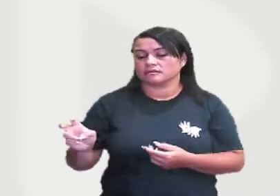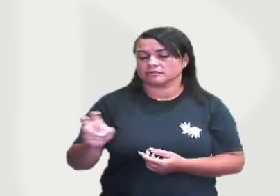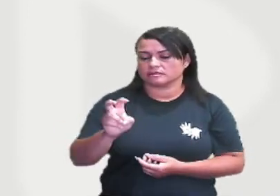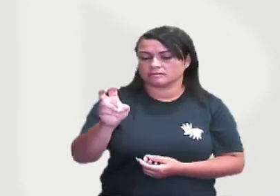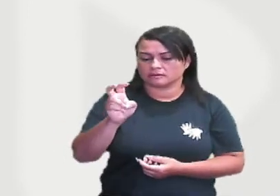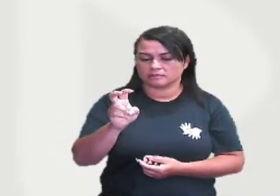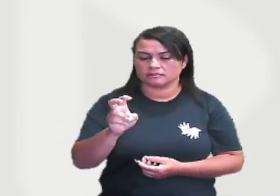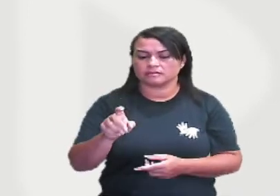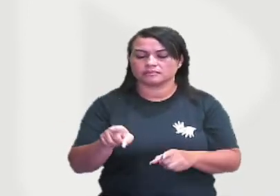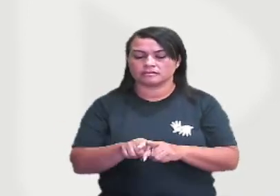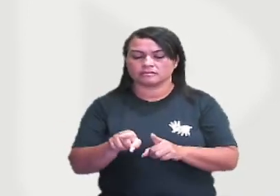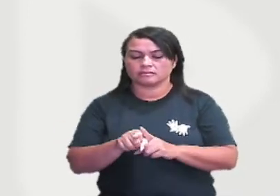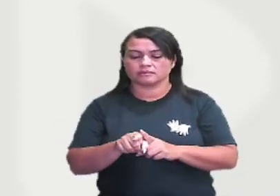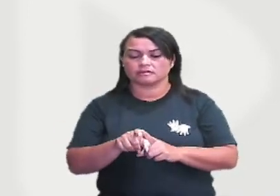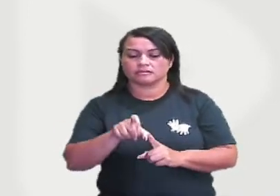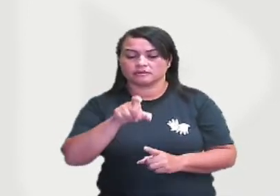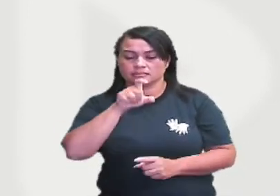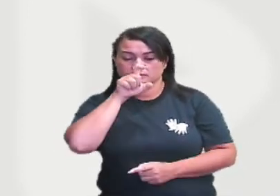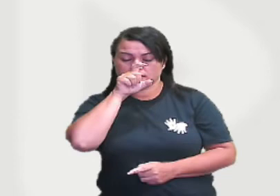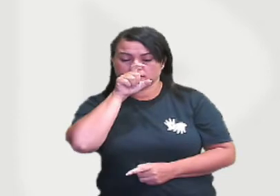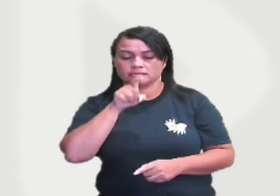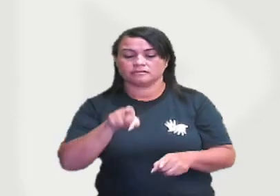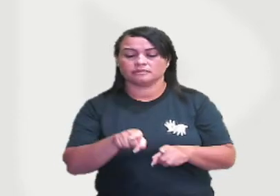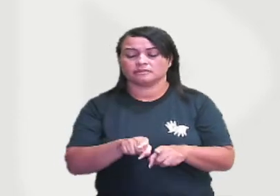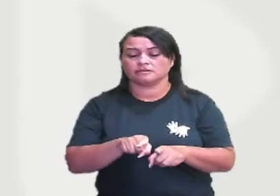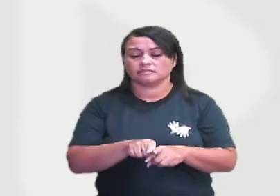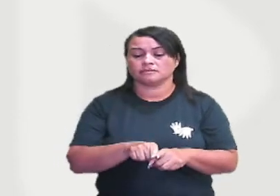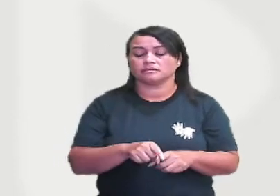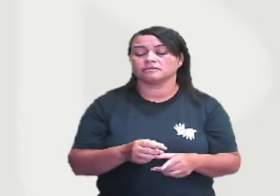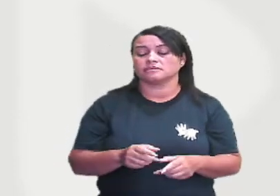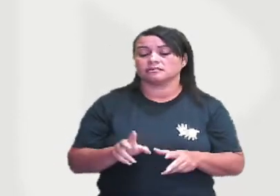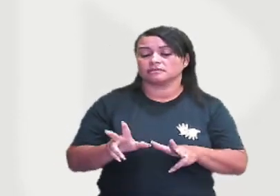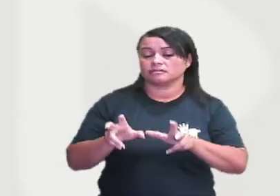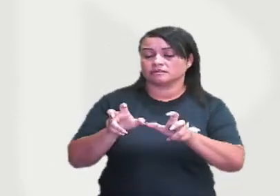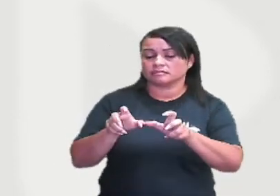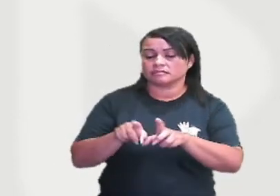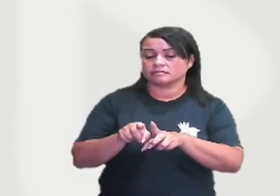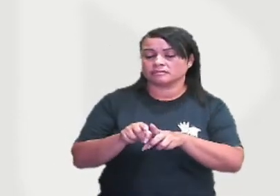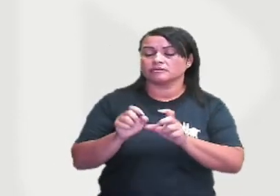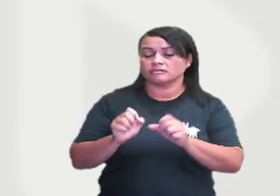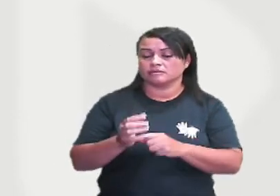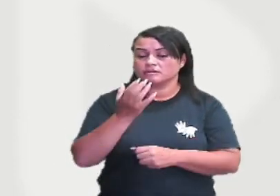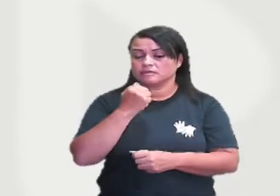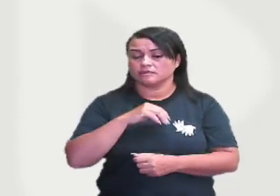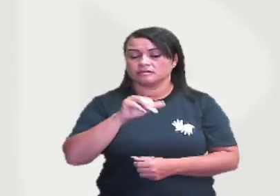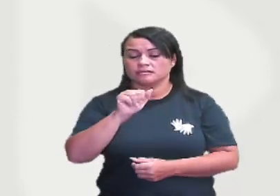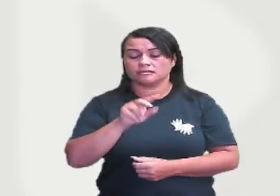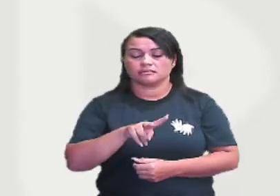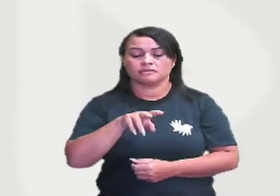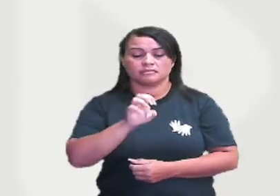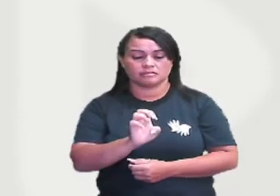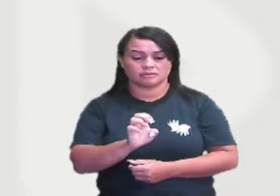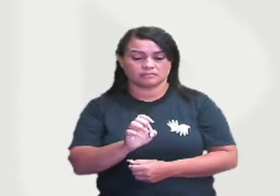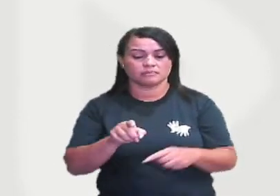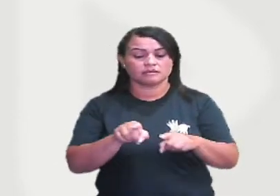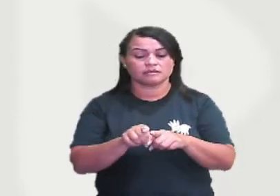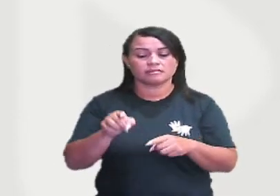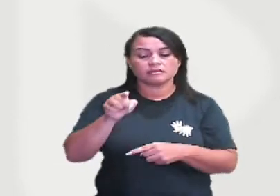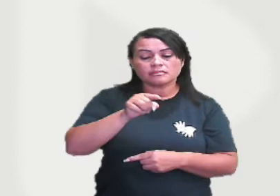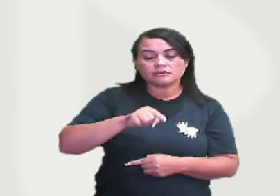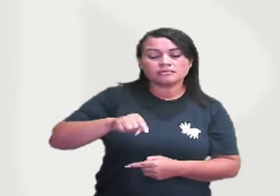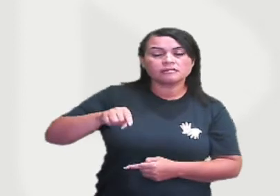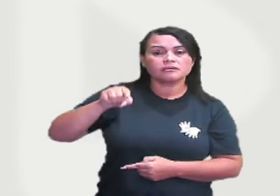a águia. E nós vamos estar observando pela seta preta, né? Circulada pelo círculo preto,